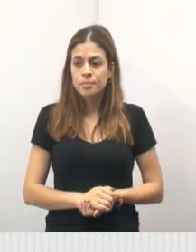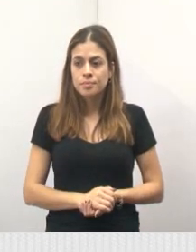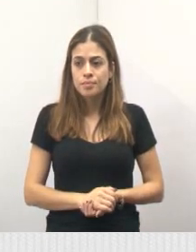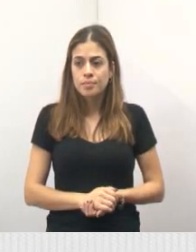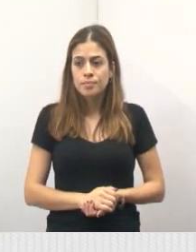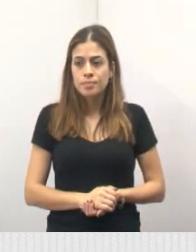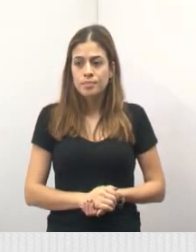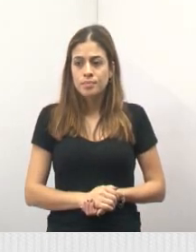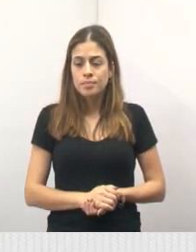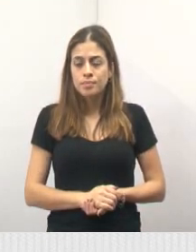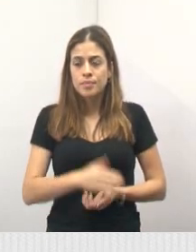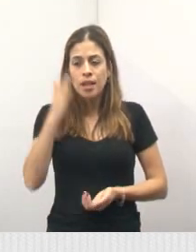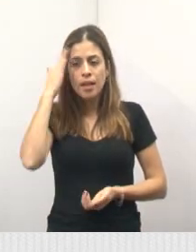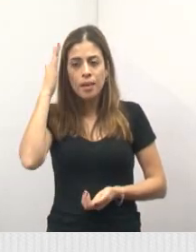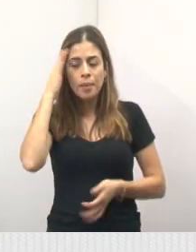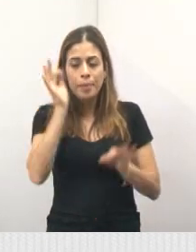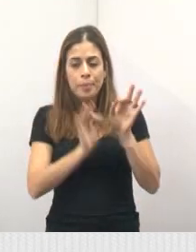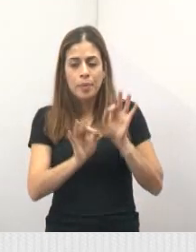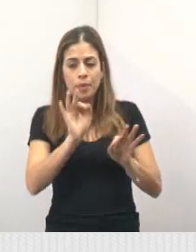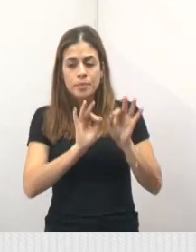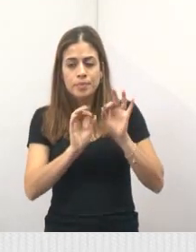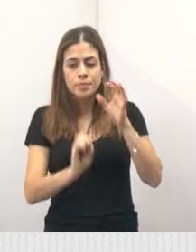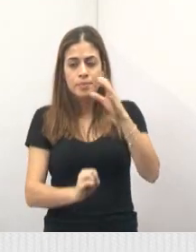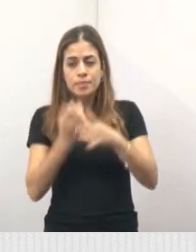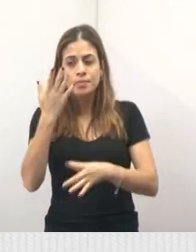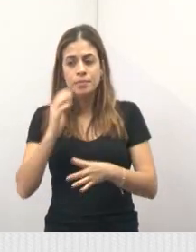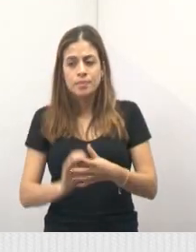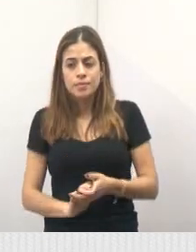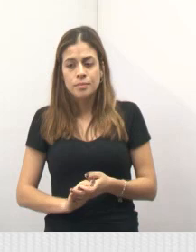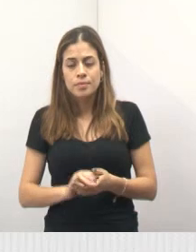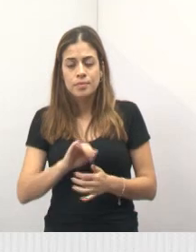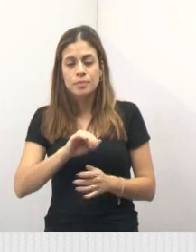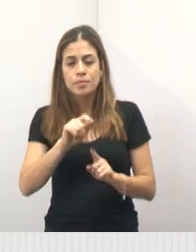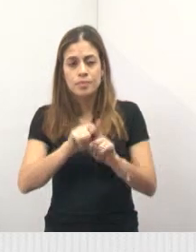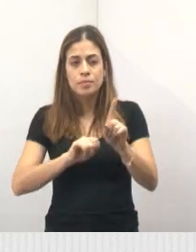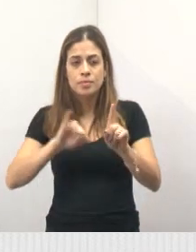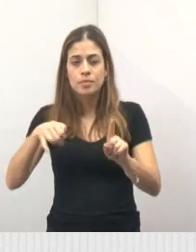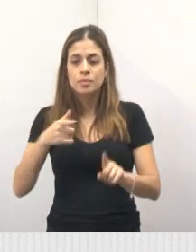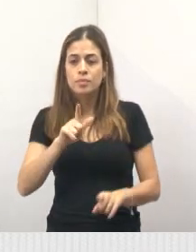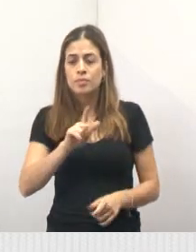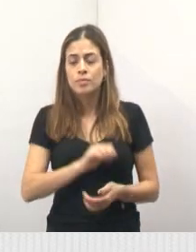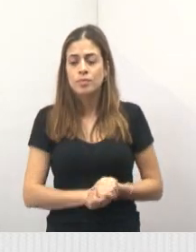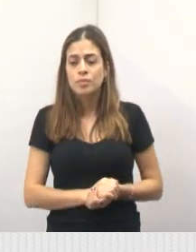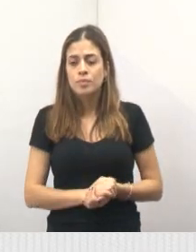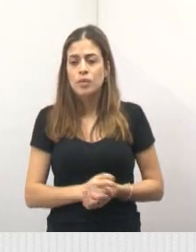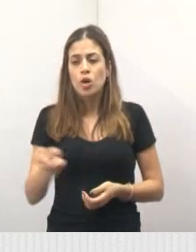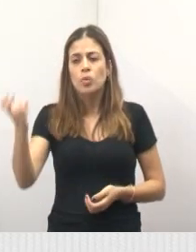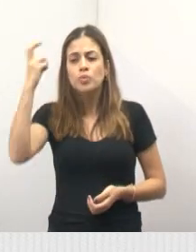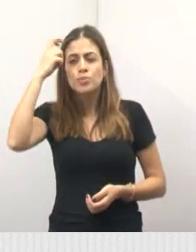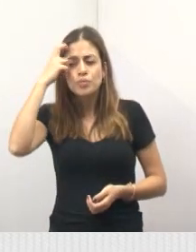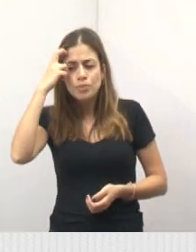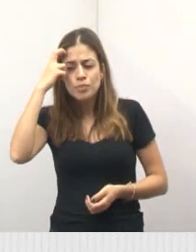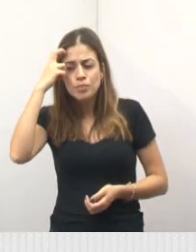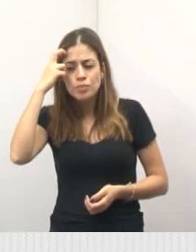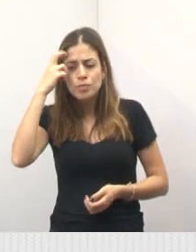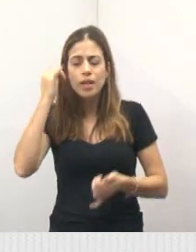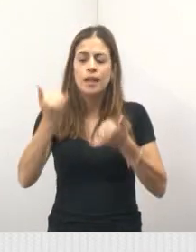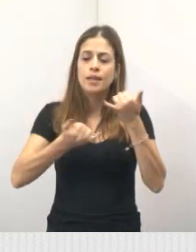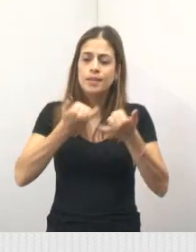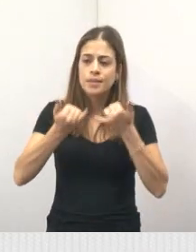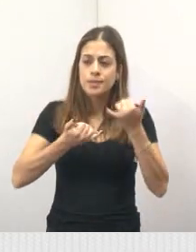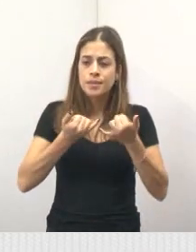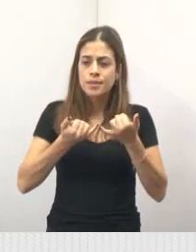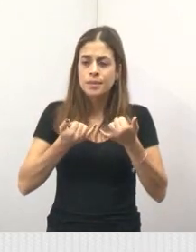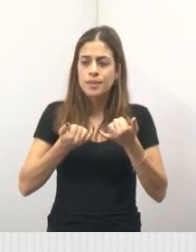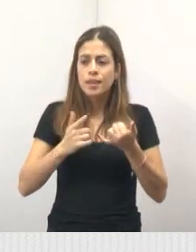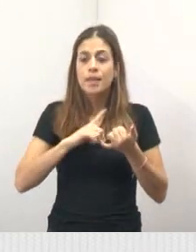saber a programação do evento, que vai acontecer no mês de julho, muita cultura, lazer, também criação de emprego, desenvolvimento